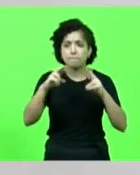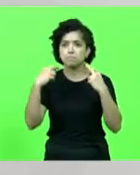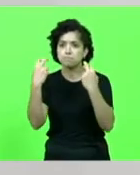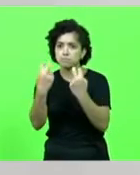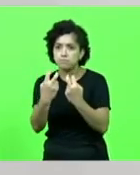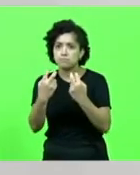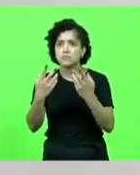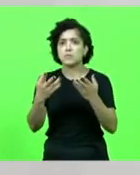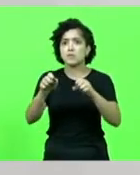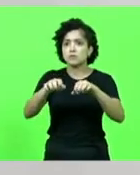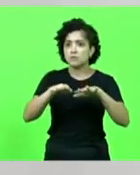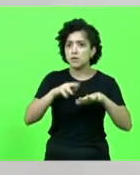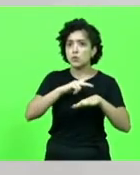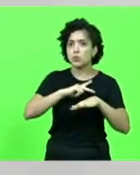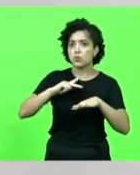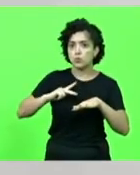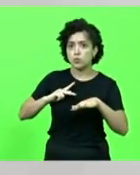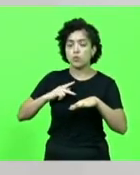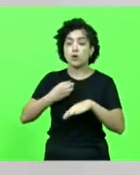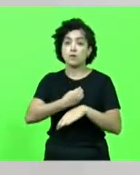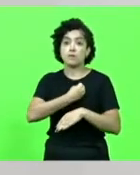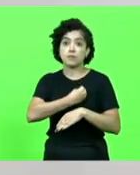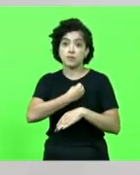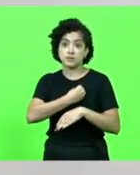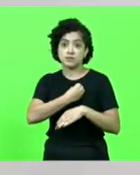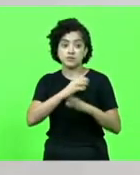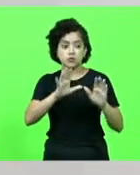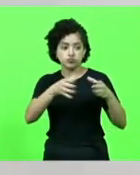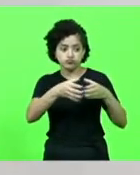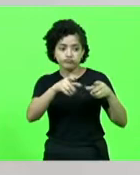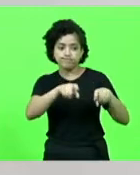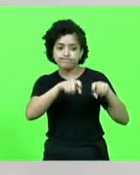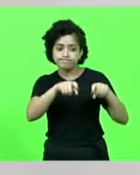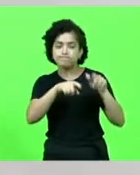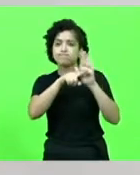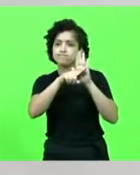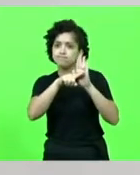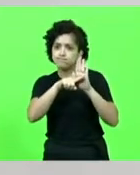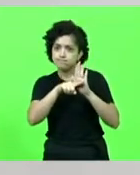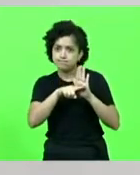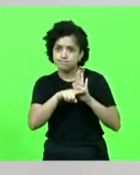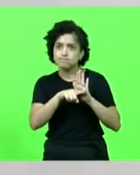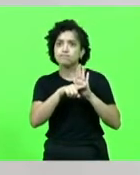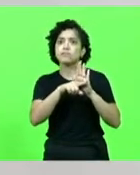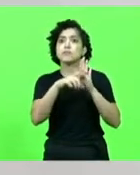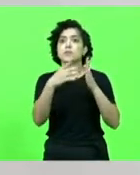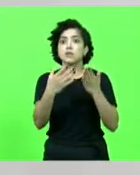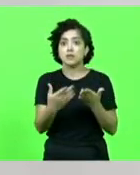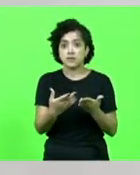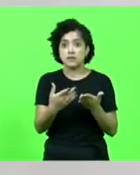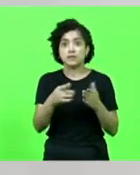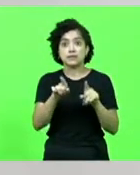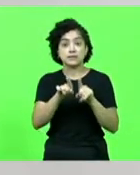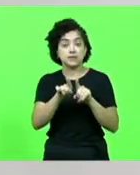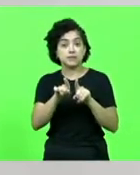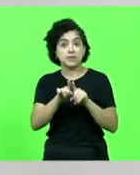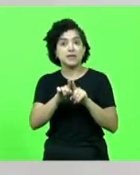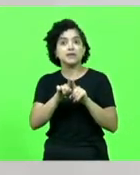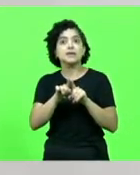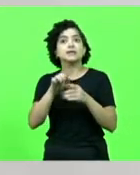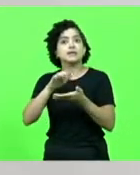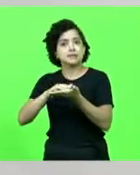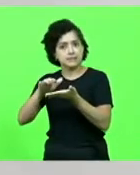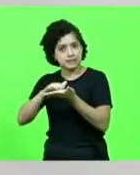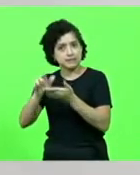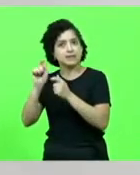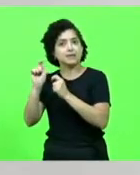audiência pública, com a presença dos agricultores, pesquisadores, agentes públicos. Estivemos na Secretaria de Agricultura e